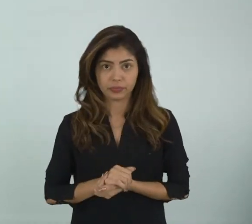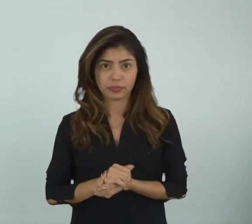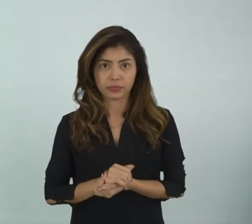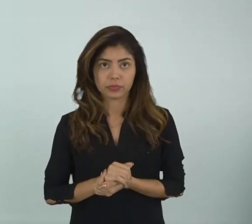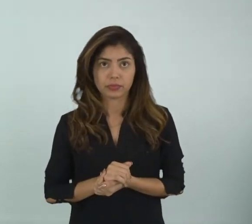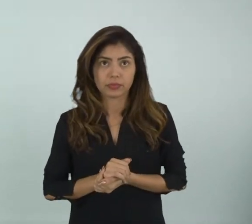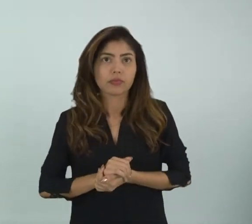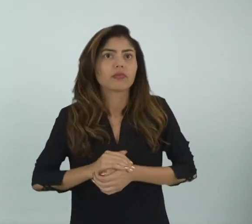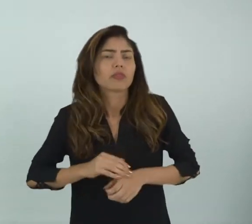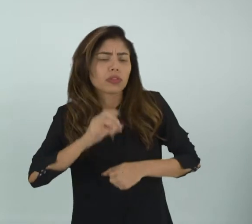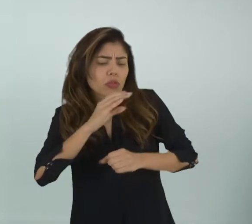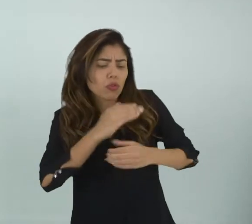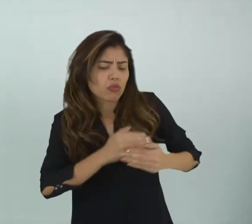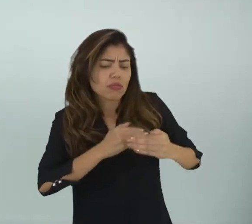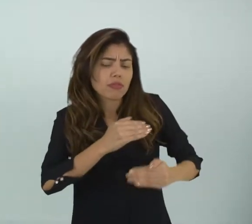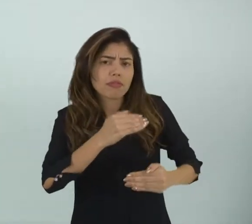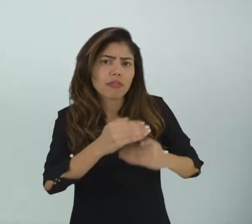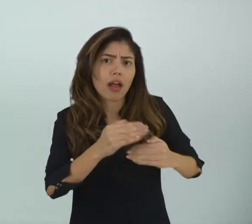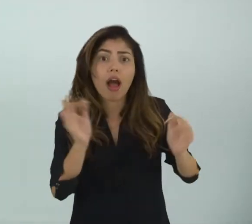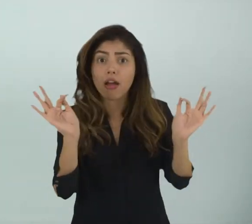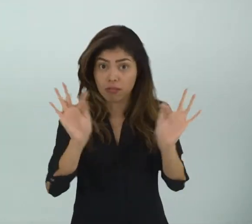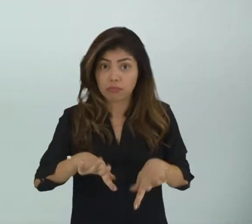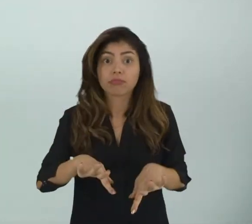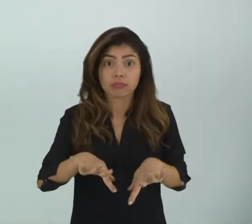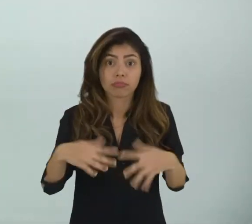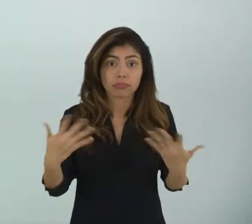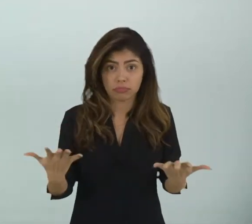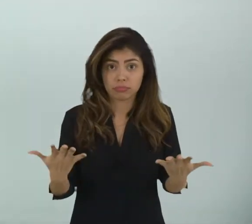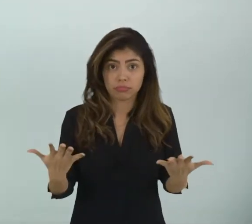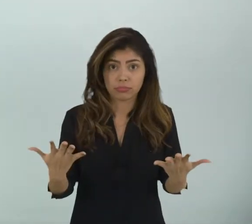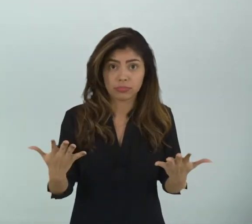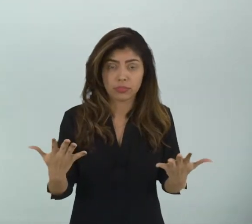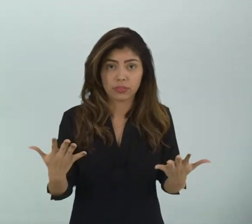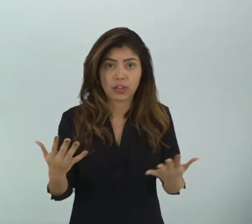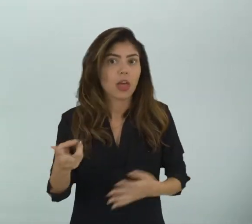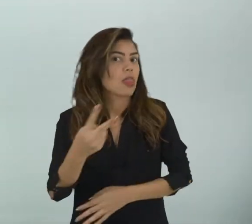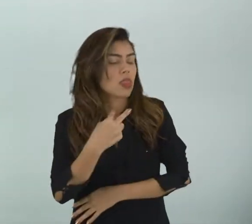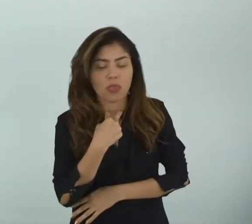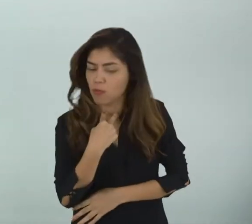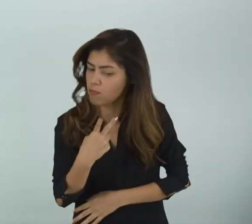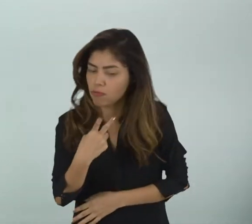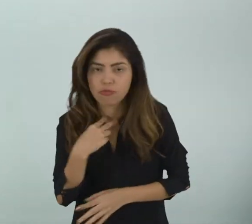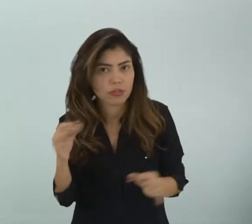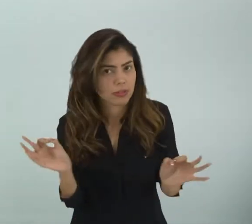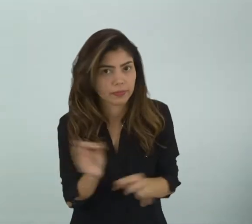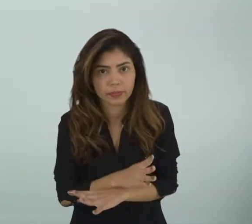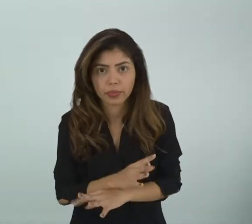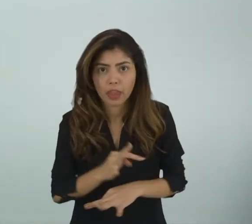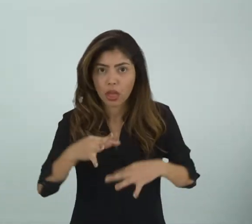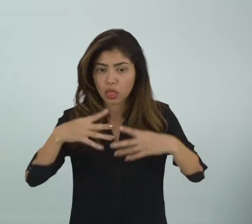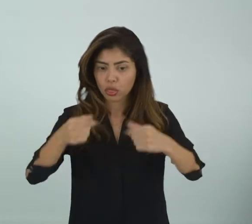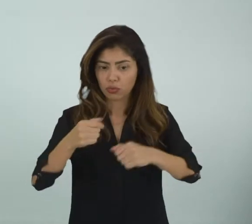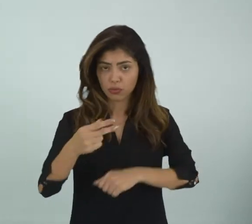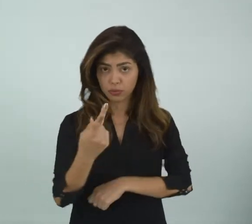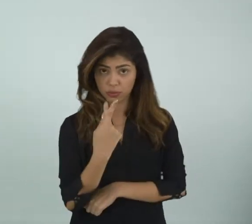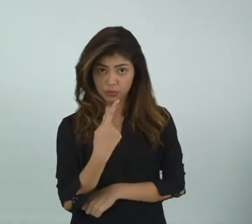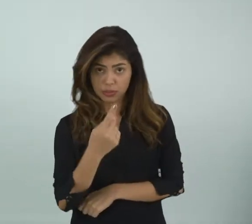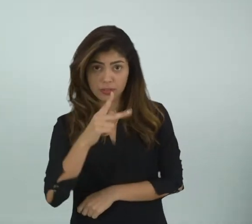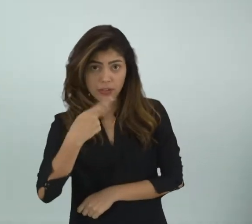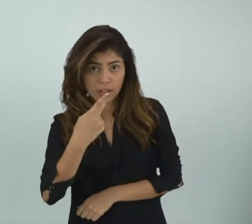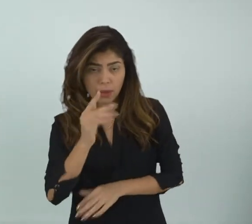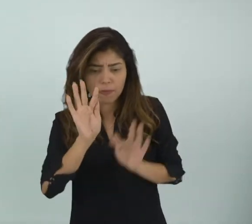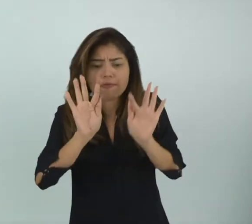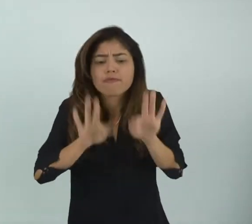ciclo sem fim Ele acaba? Ele não pode acabar Tudo que nós falamos Que é